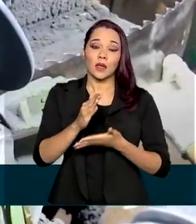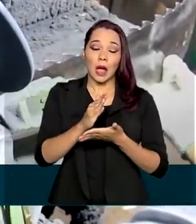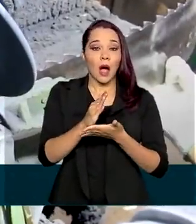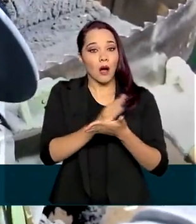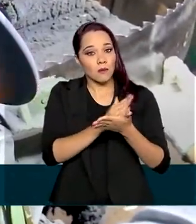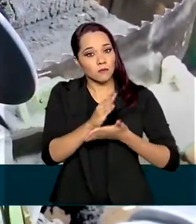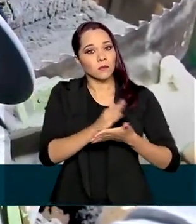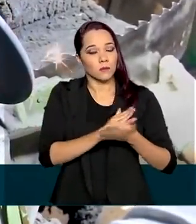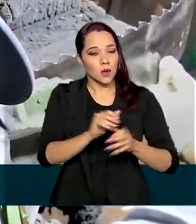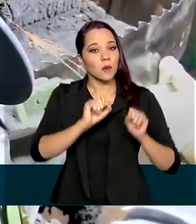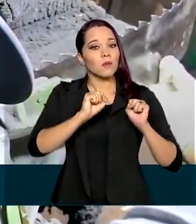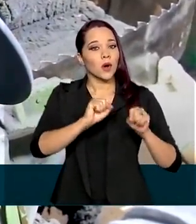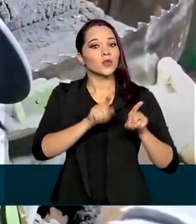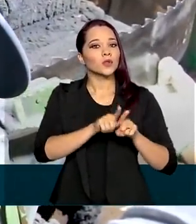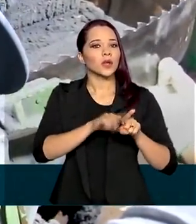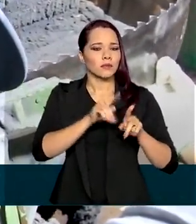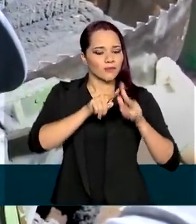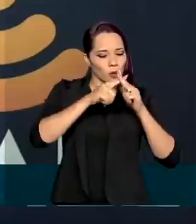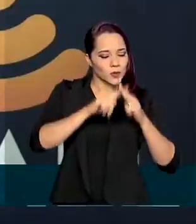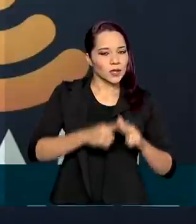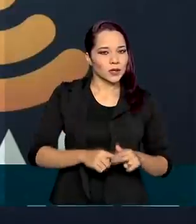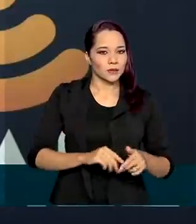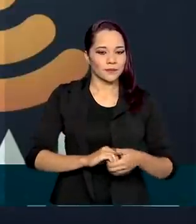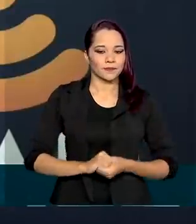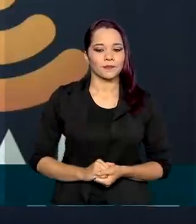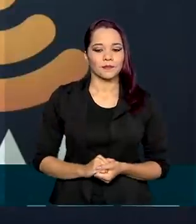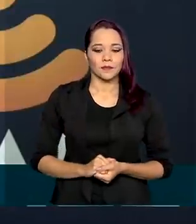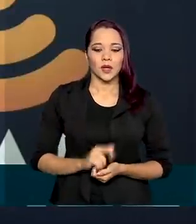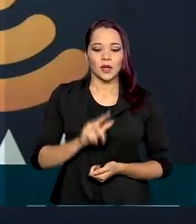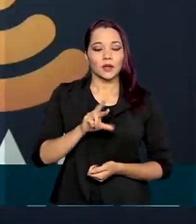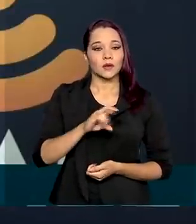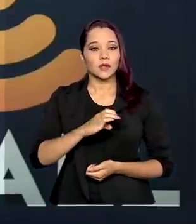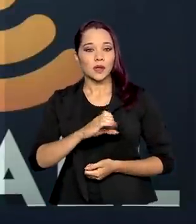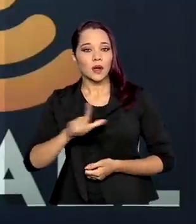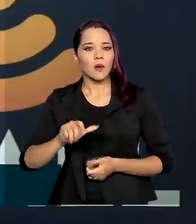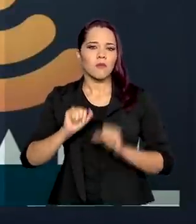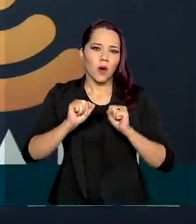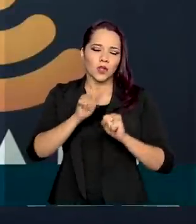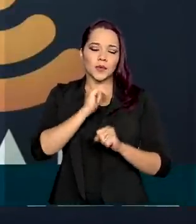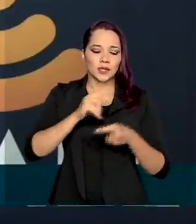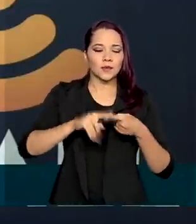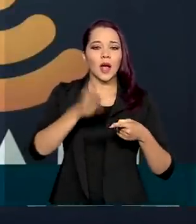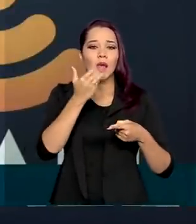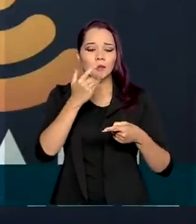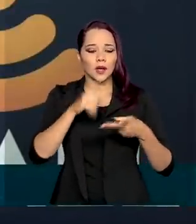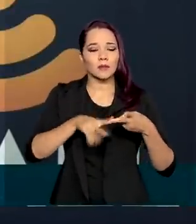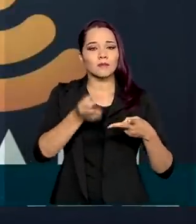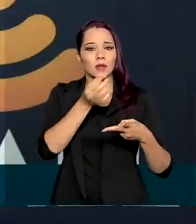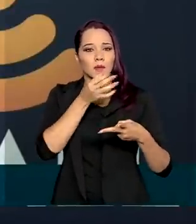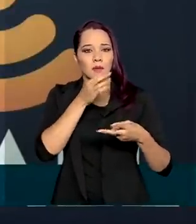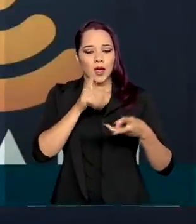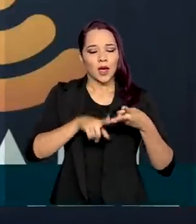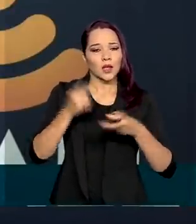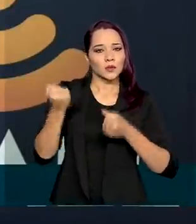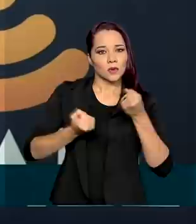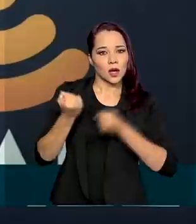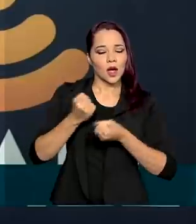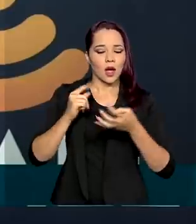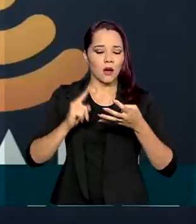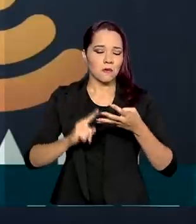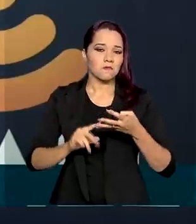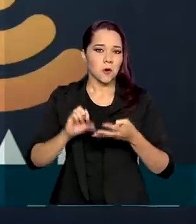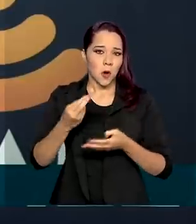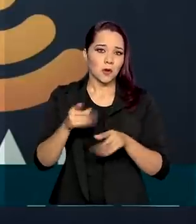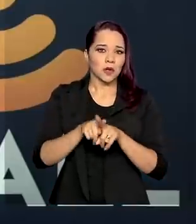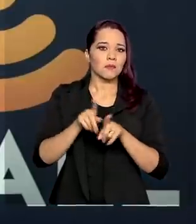casos, podem ser reparados. Os recalls podem abranger, por exemplo, alimentos, medicamentos, veículos ou